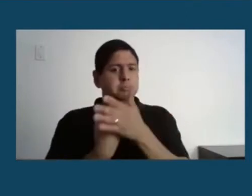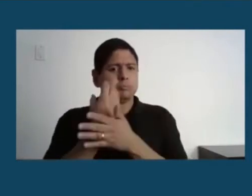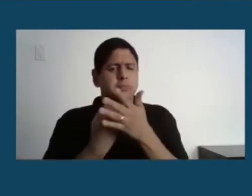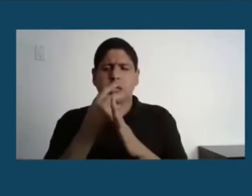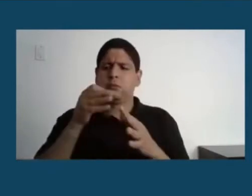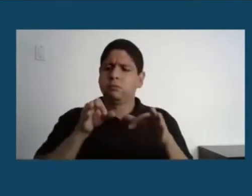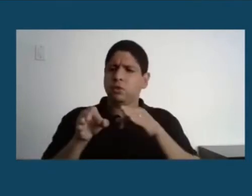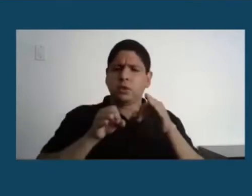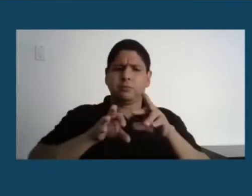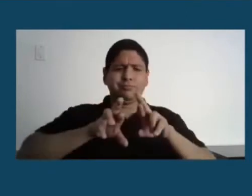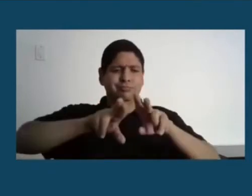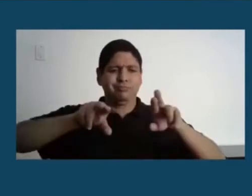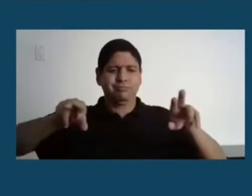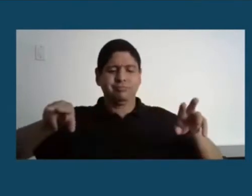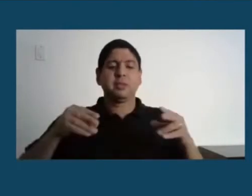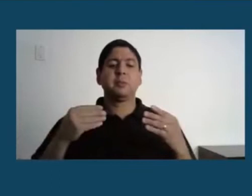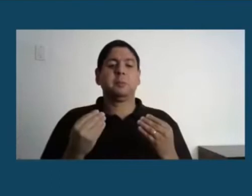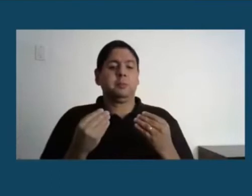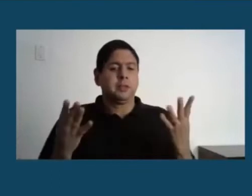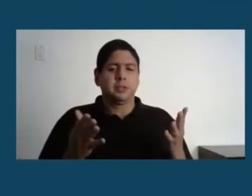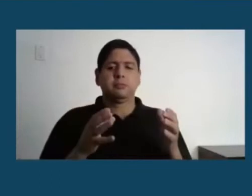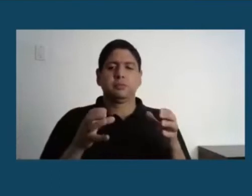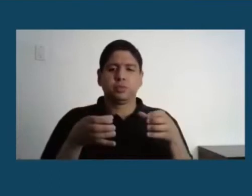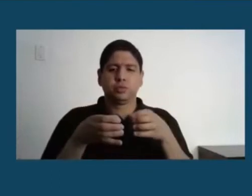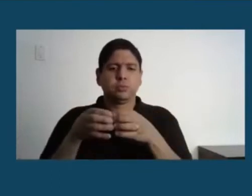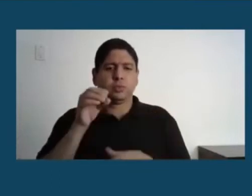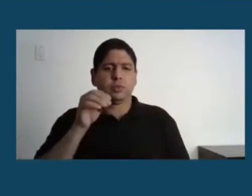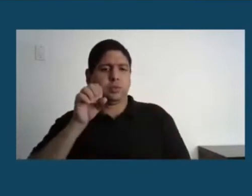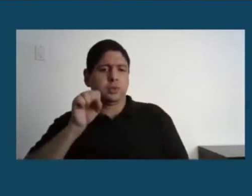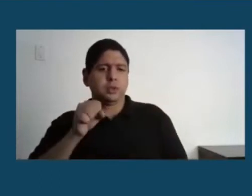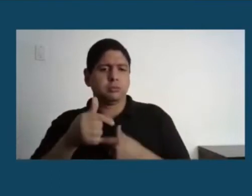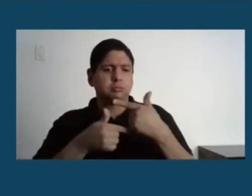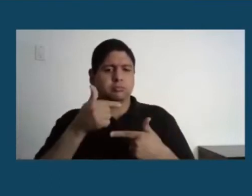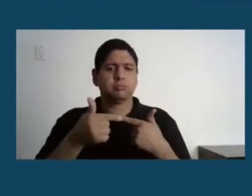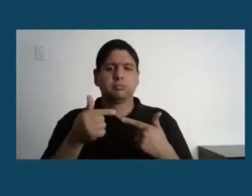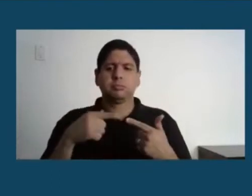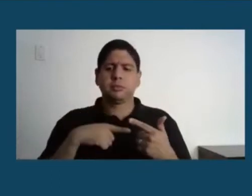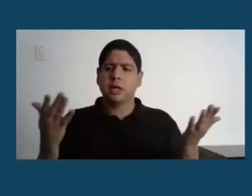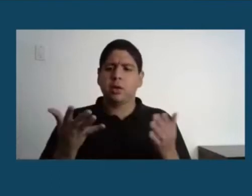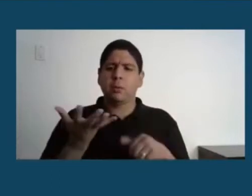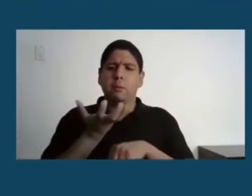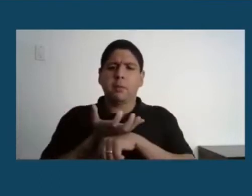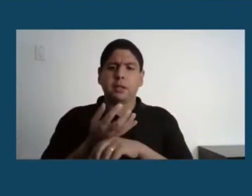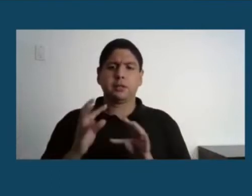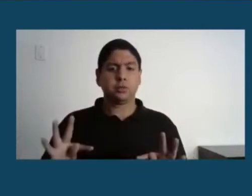organizações. Então, aqui está o nosso parque tecnológico, sendo essa